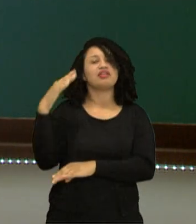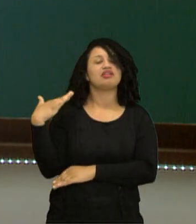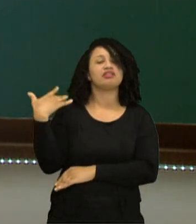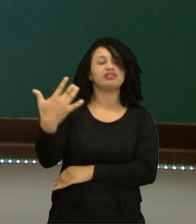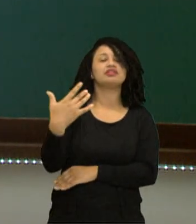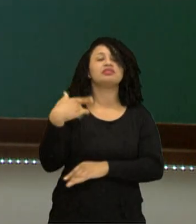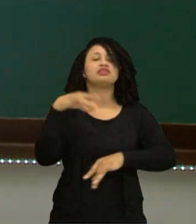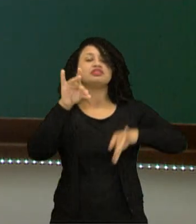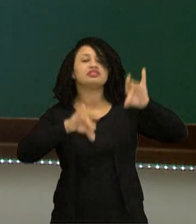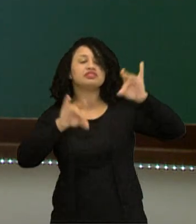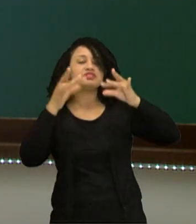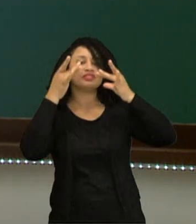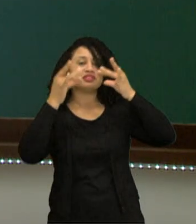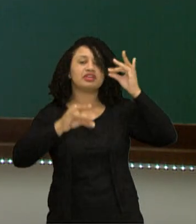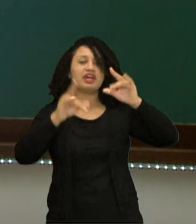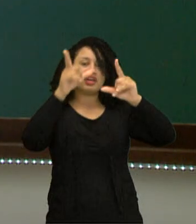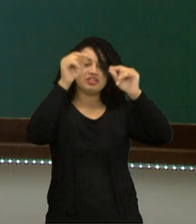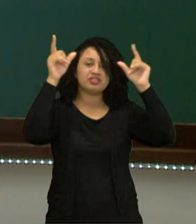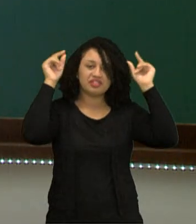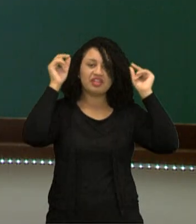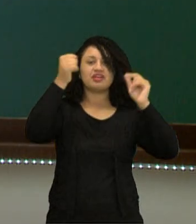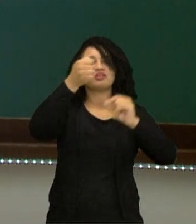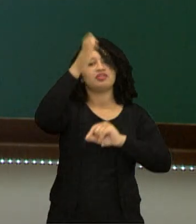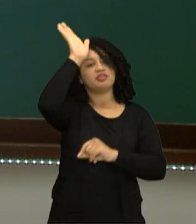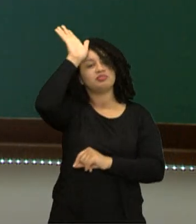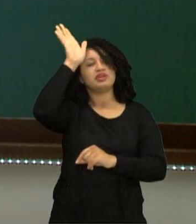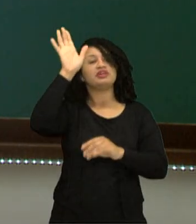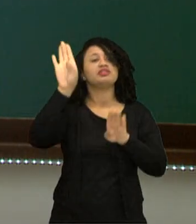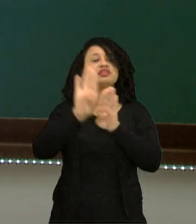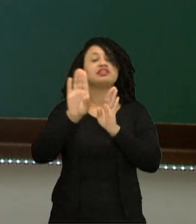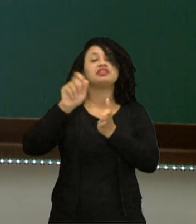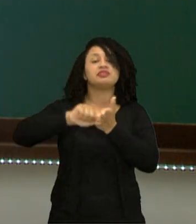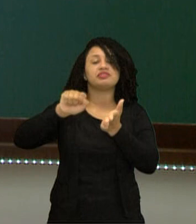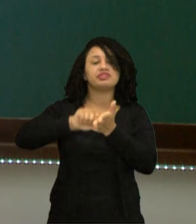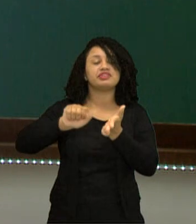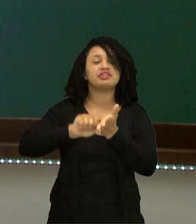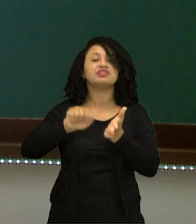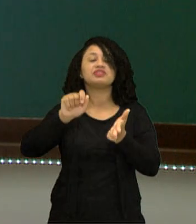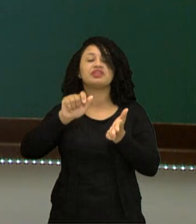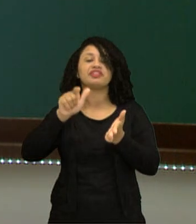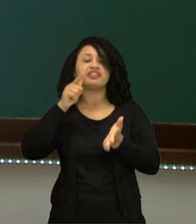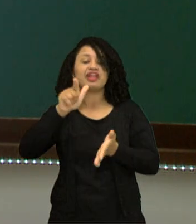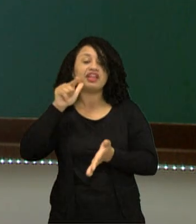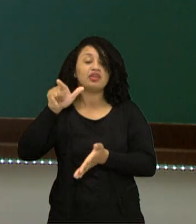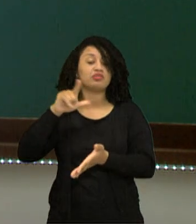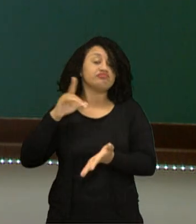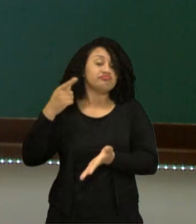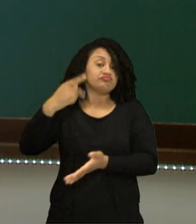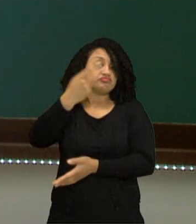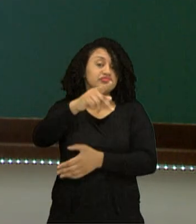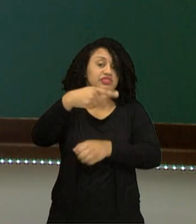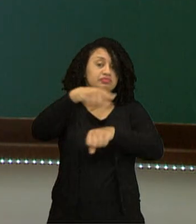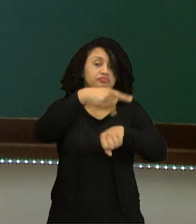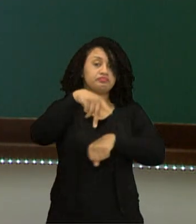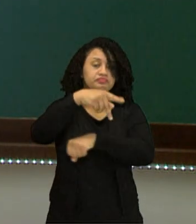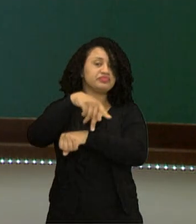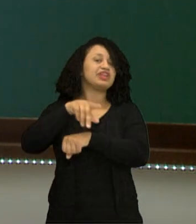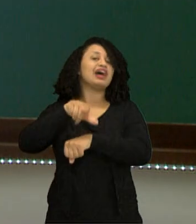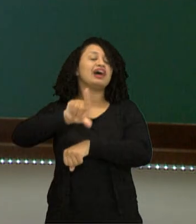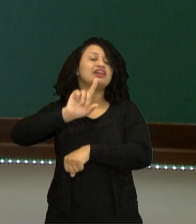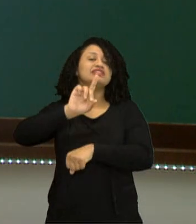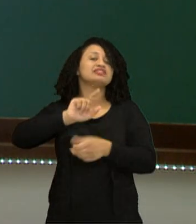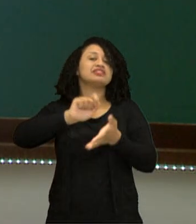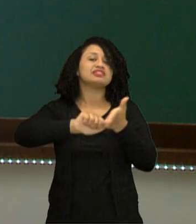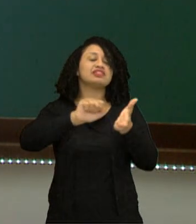passar a escrever nas línguas nativas. Antes era escrito só no latim. Aqui nós temos essa imagem